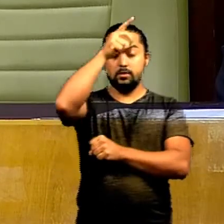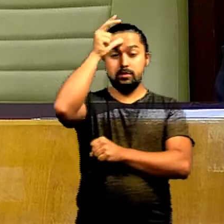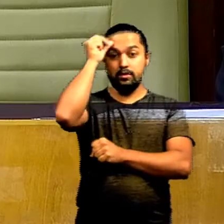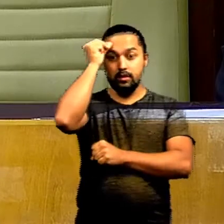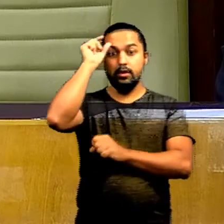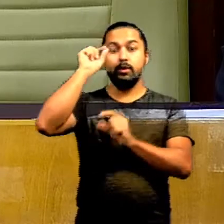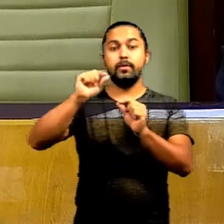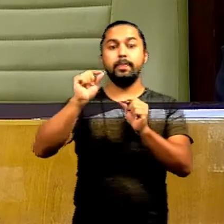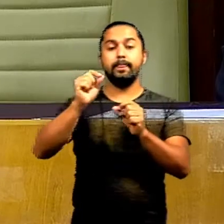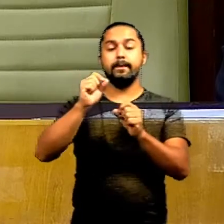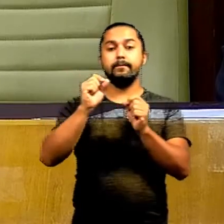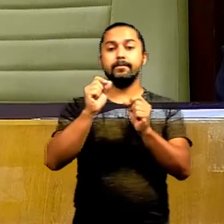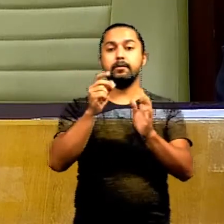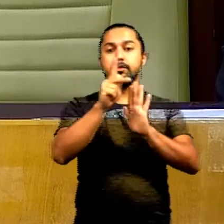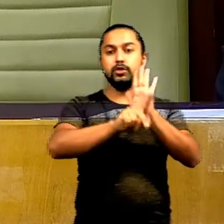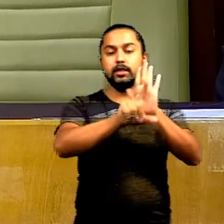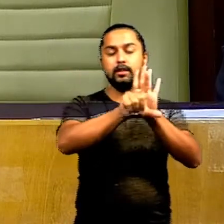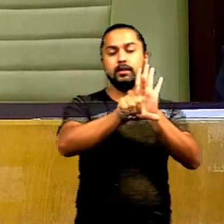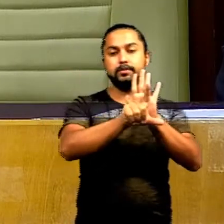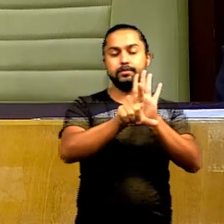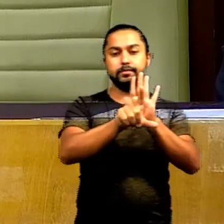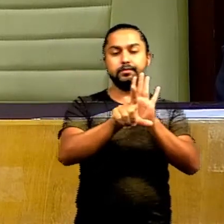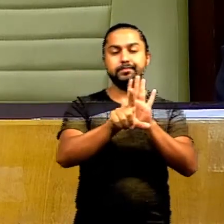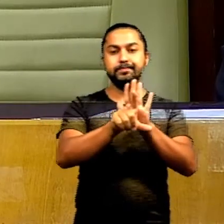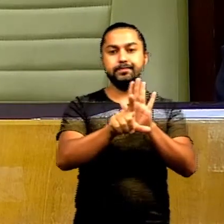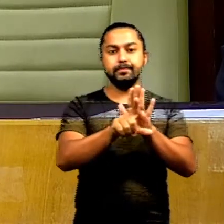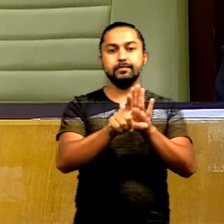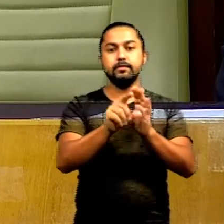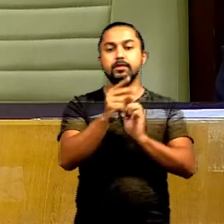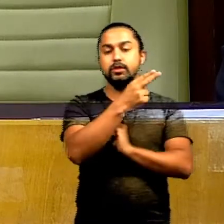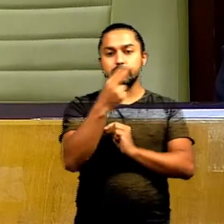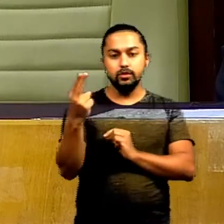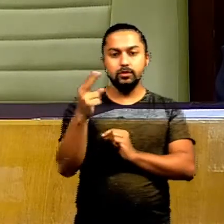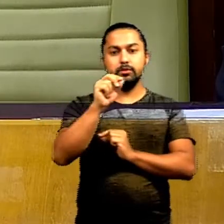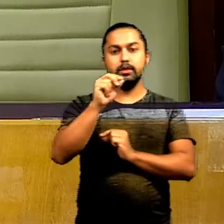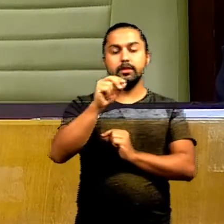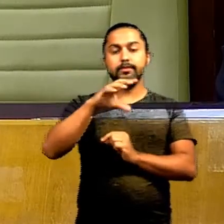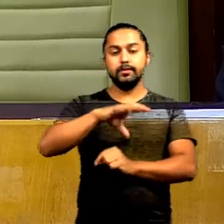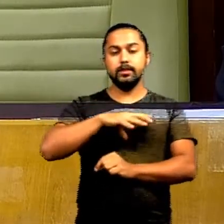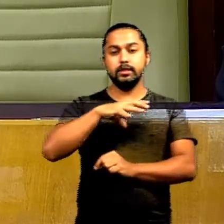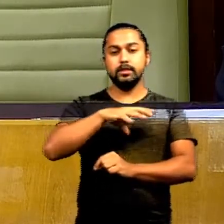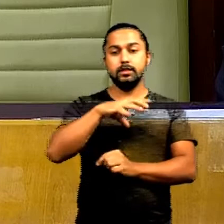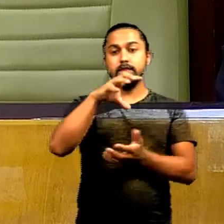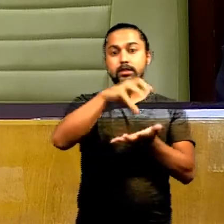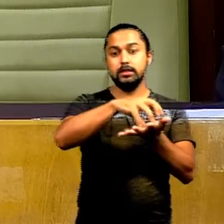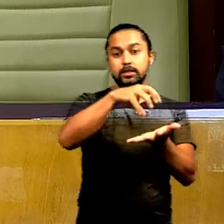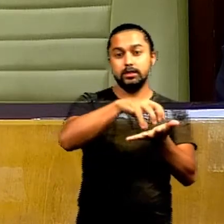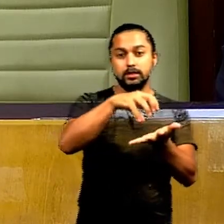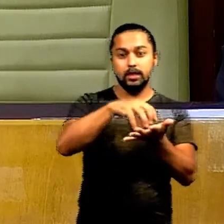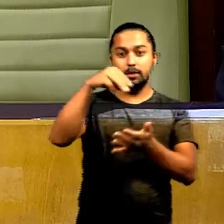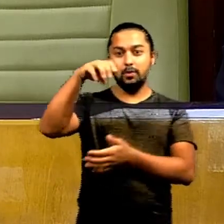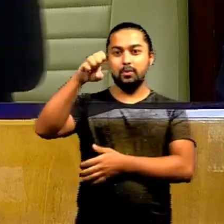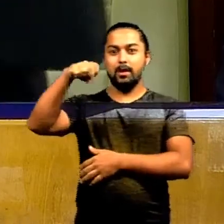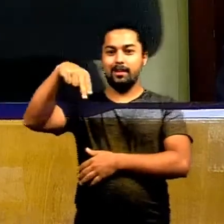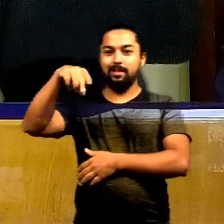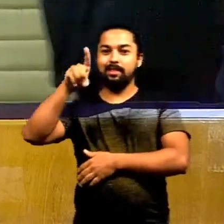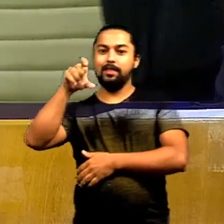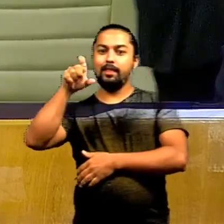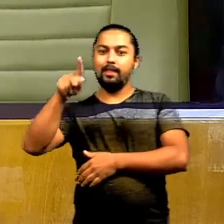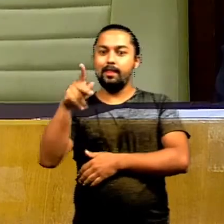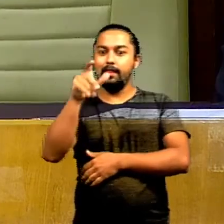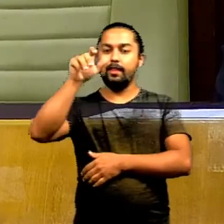do Prefeito encaminha projeto de lei 233-2020, denomina de Centro Municipal de Educação Infantil, Mendanha e José